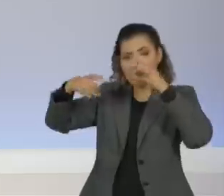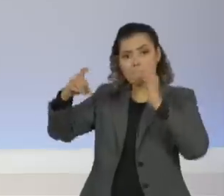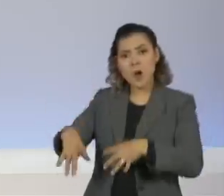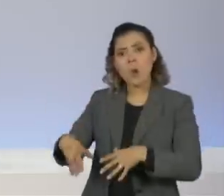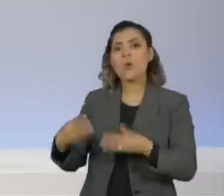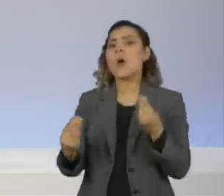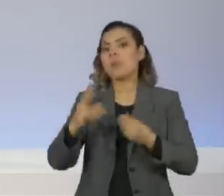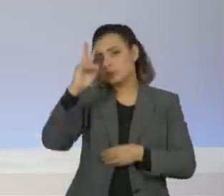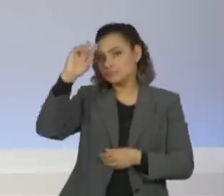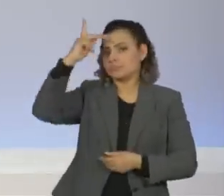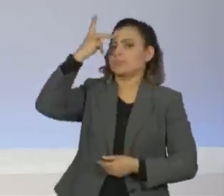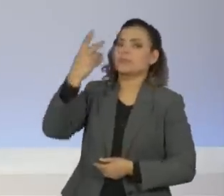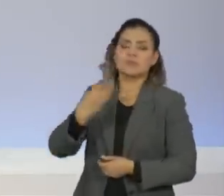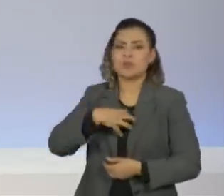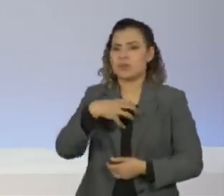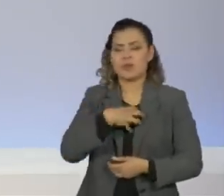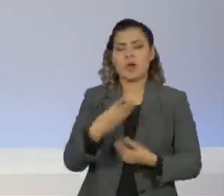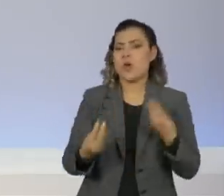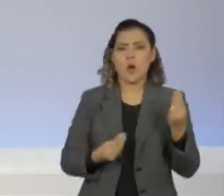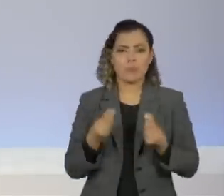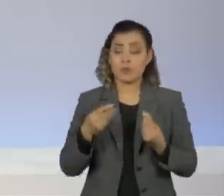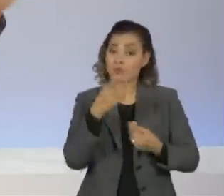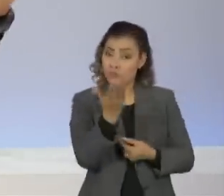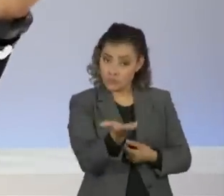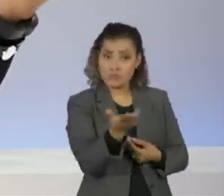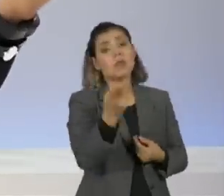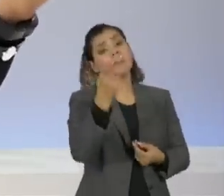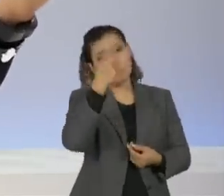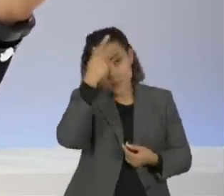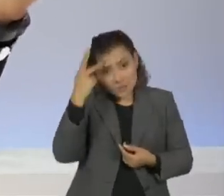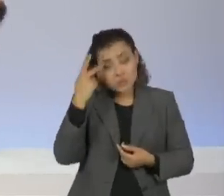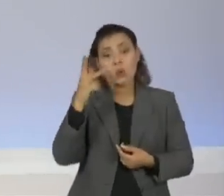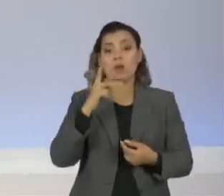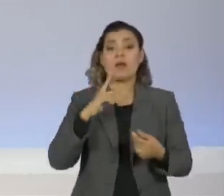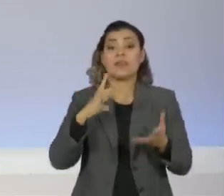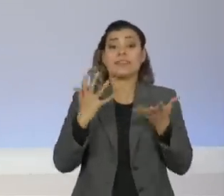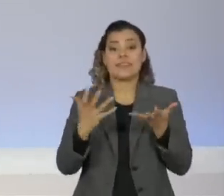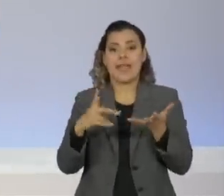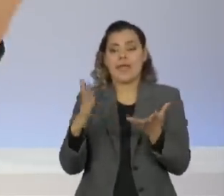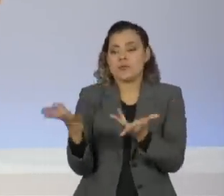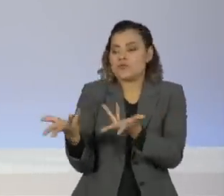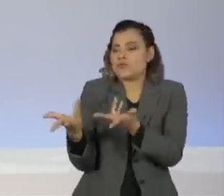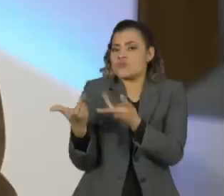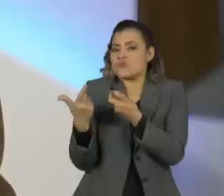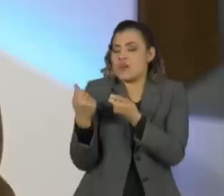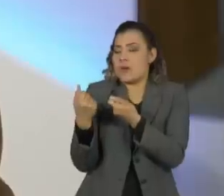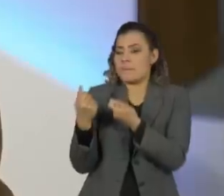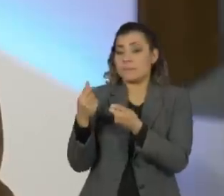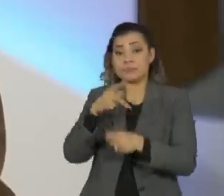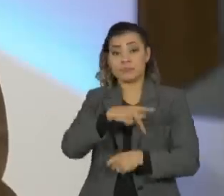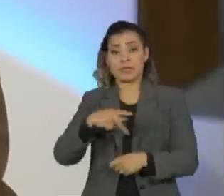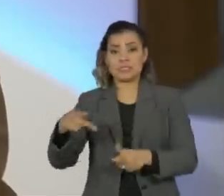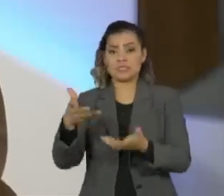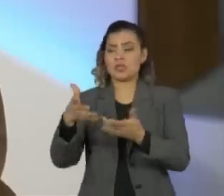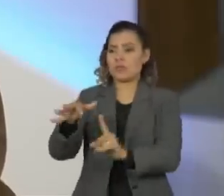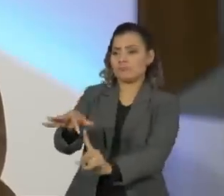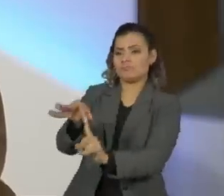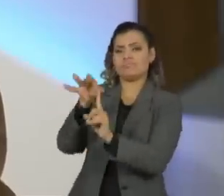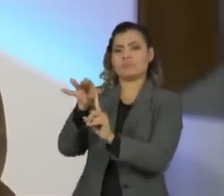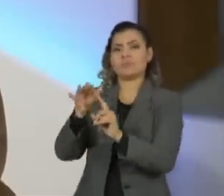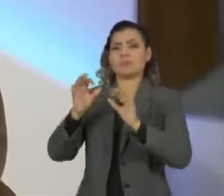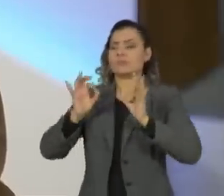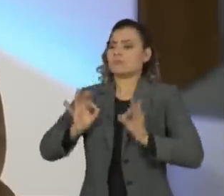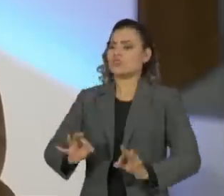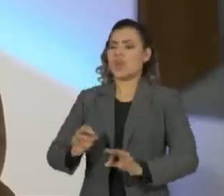de entender esse apoio. Como eu falei, você é uma pessoa que prima pela elegância, você descreveu que o próximo presidente, você queria que fosse discreto,